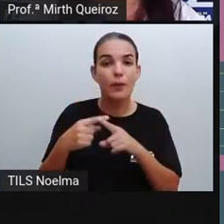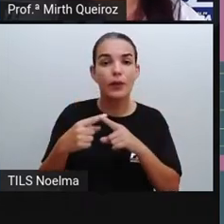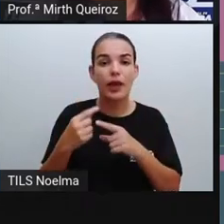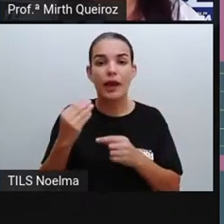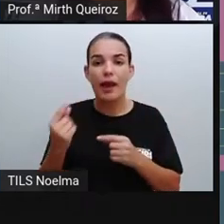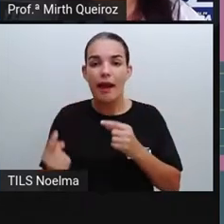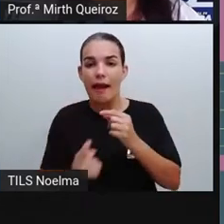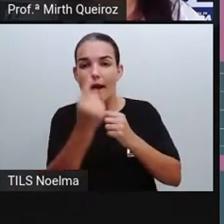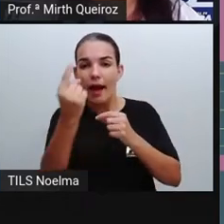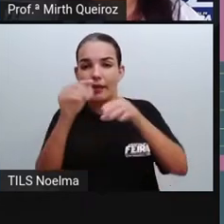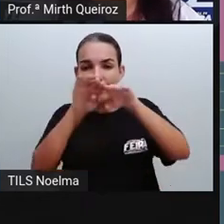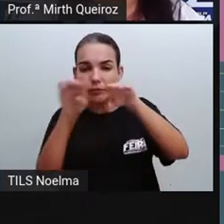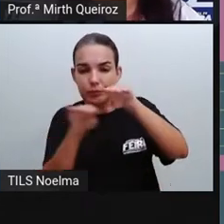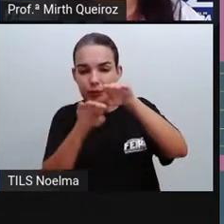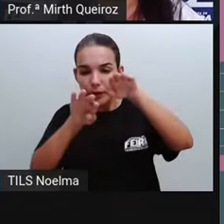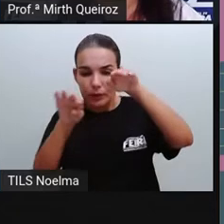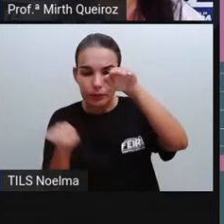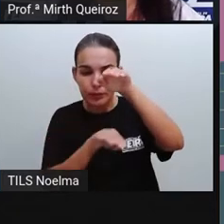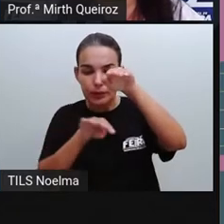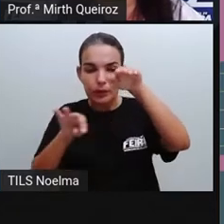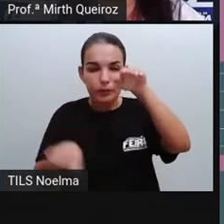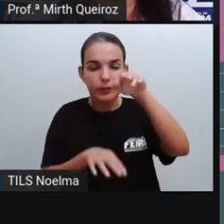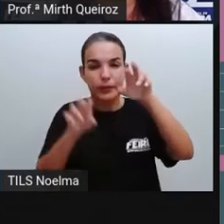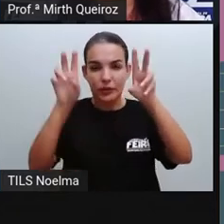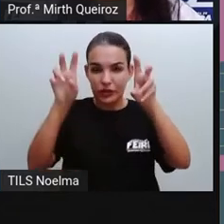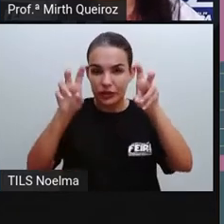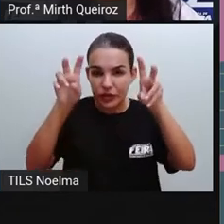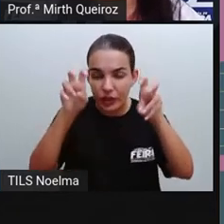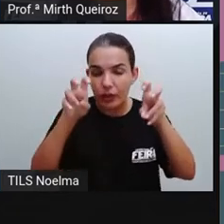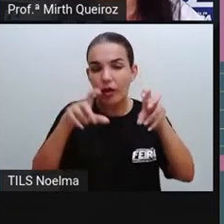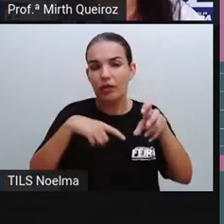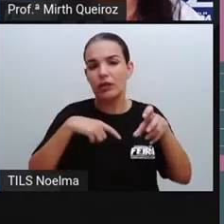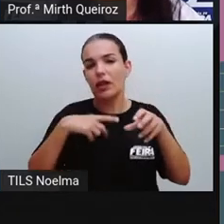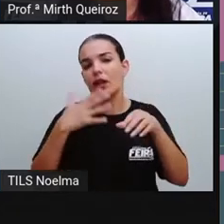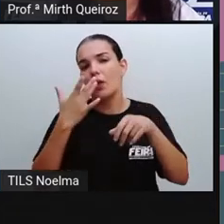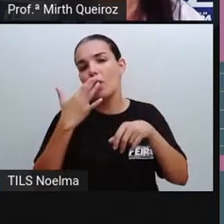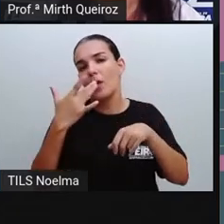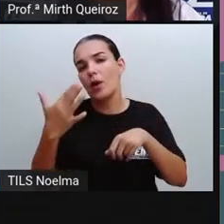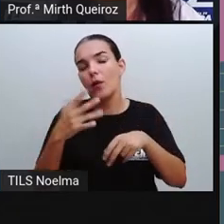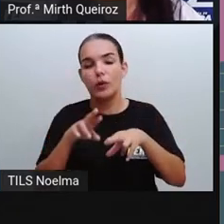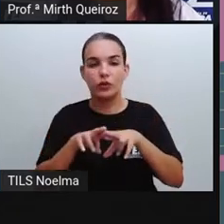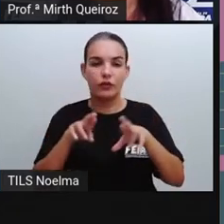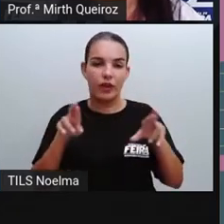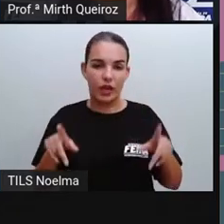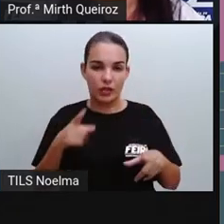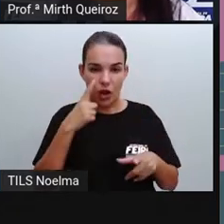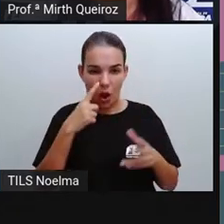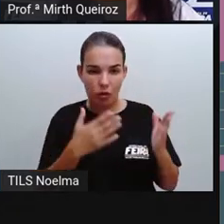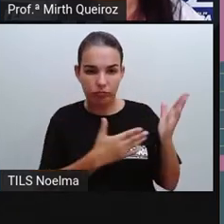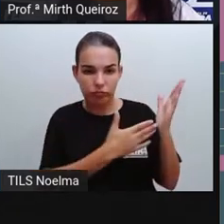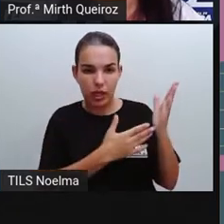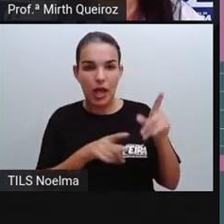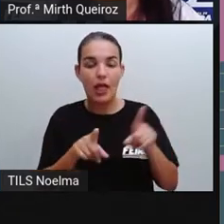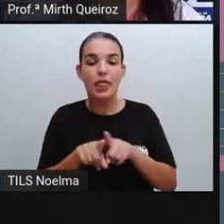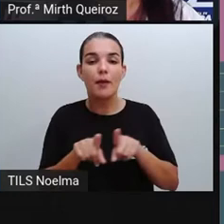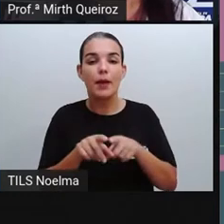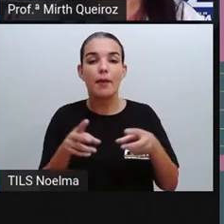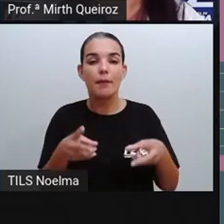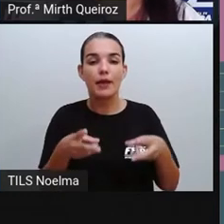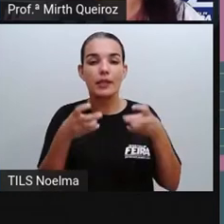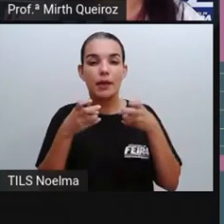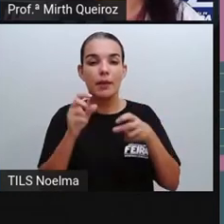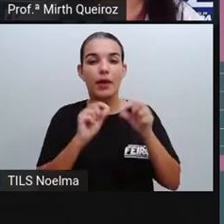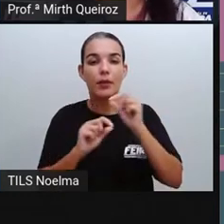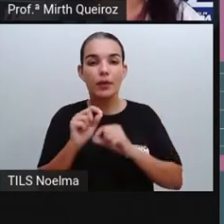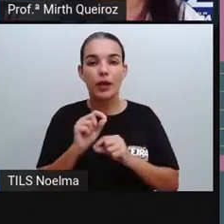subtítulo vai trazer uma informação e está presente aí em uma cor diferente, né? A gente pode perceber também que o texto, ele